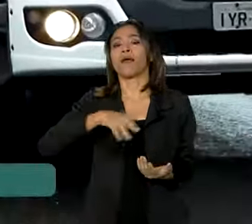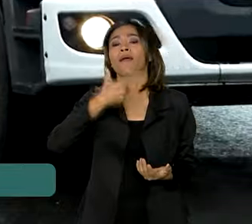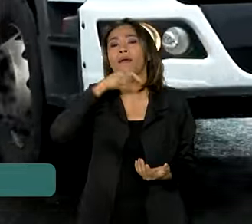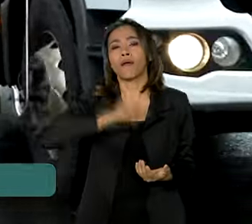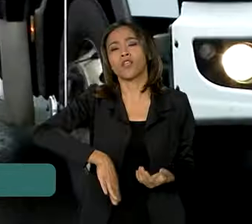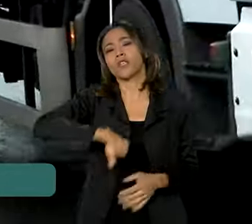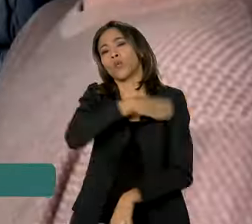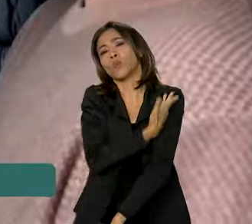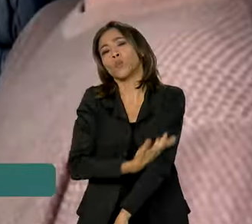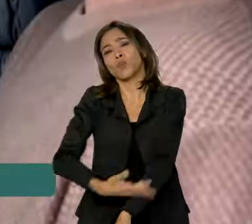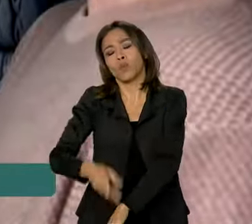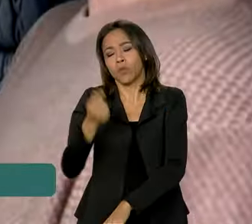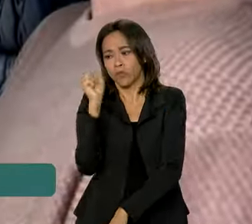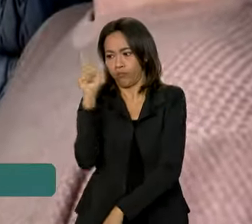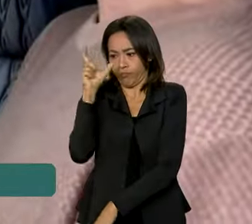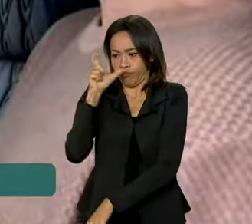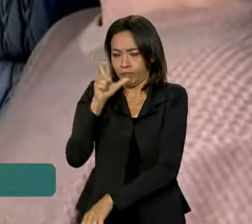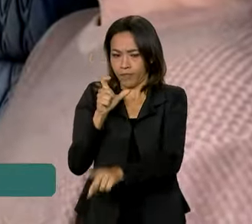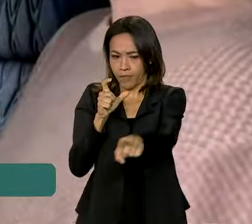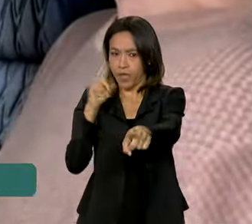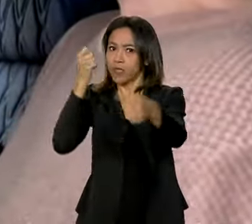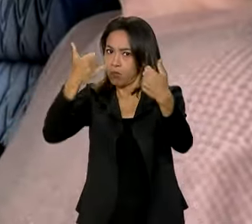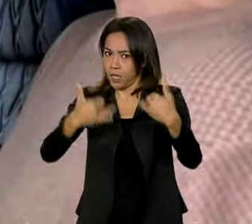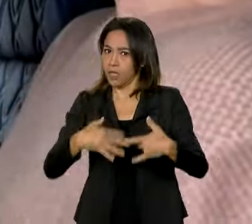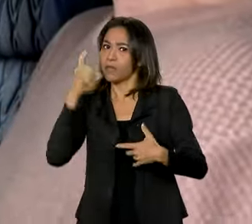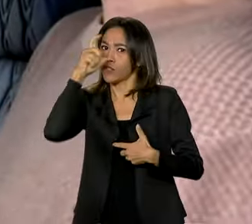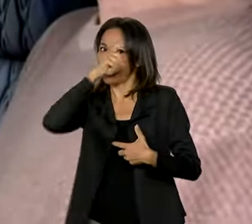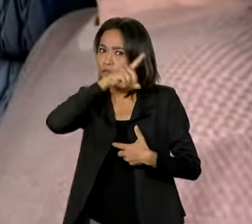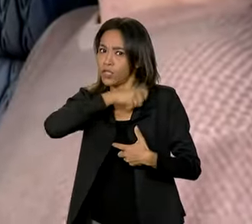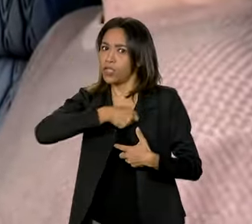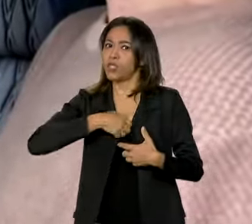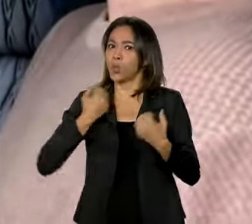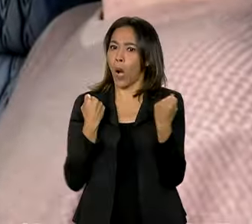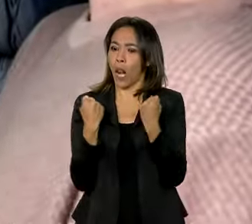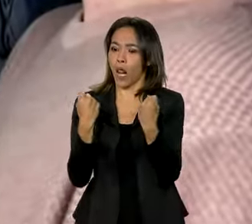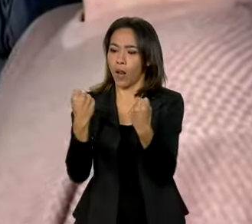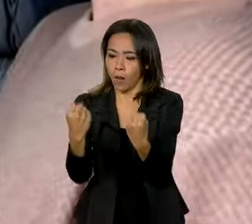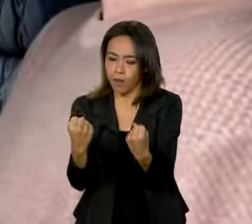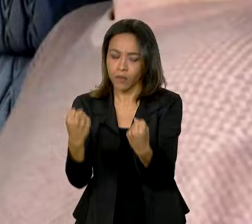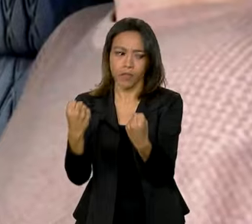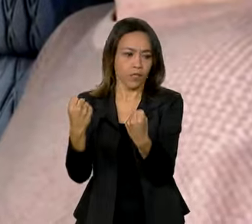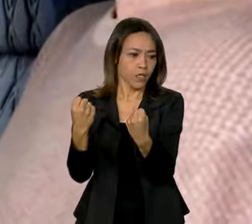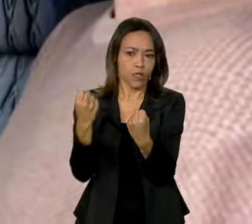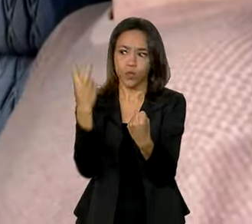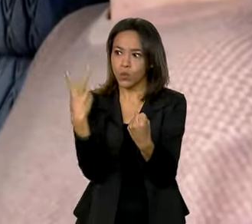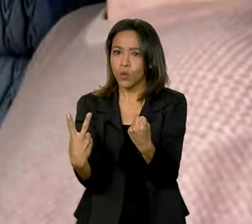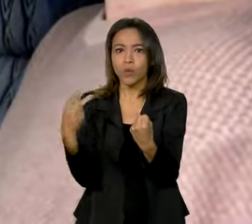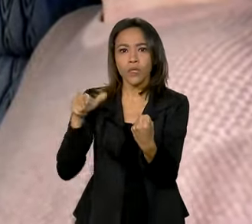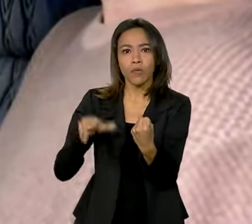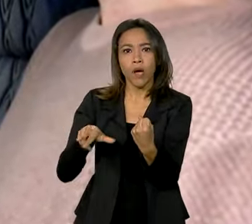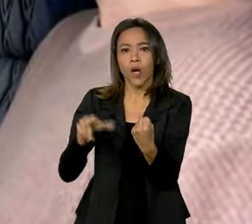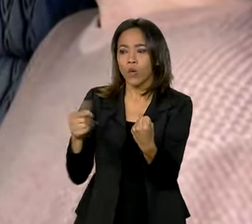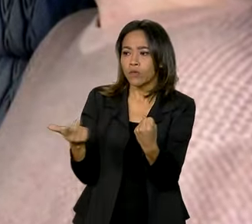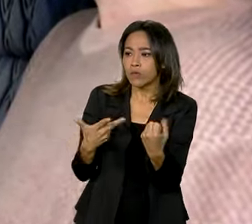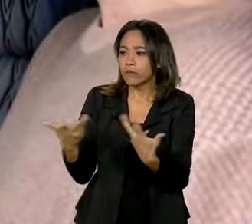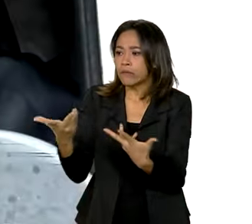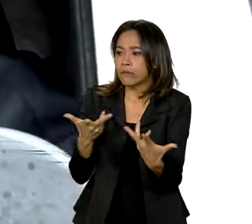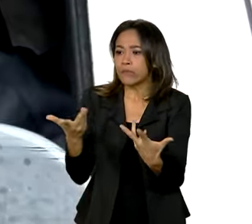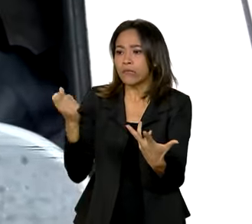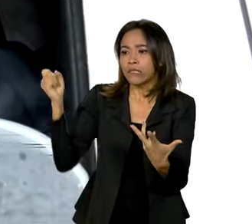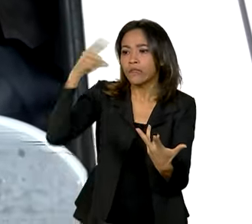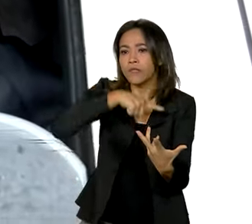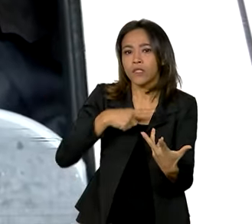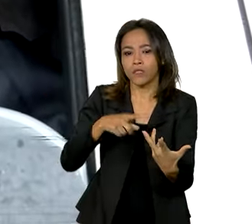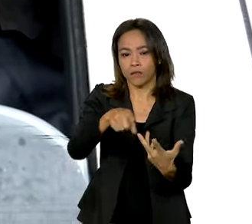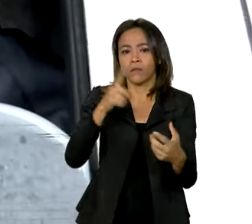nas estradas. Está muito difícil de rodar nas estradas. Hoje eu fui dar uma volta com ele lá e dois irmãos, está horrível para chegar. Está